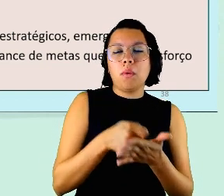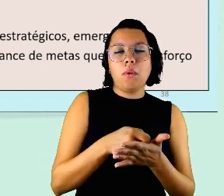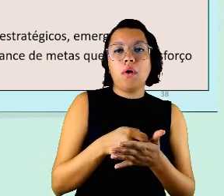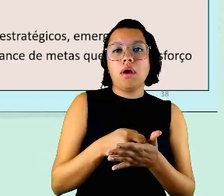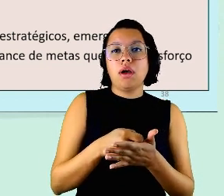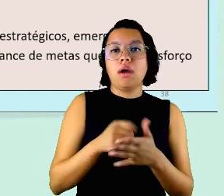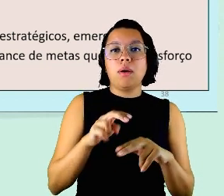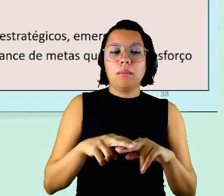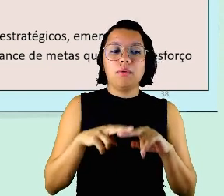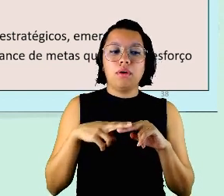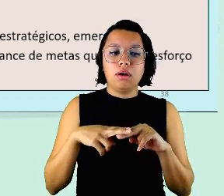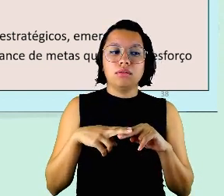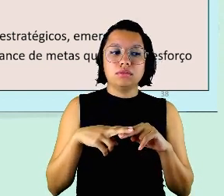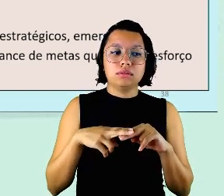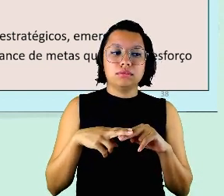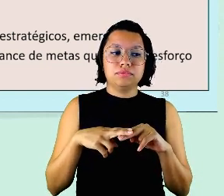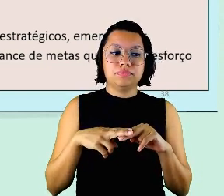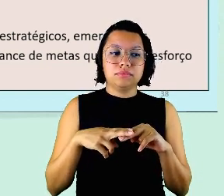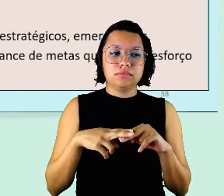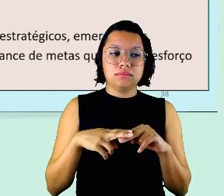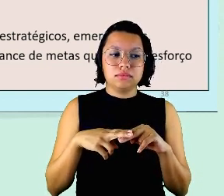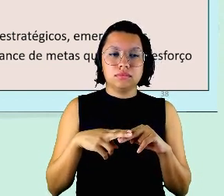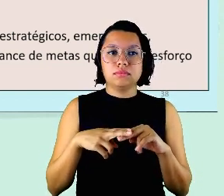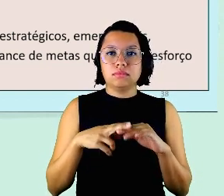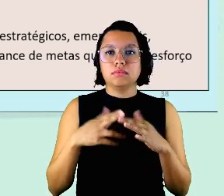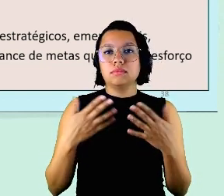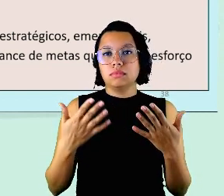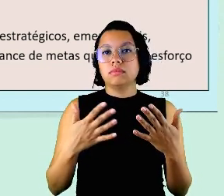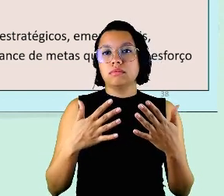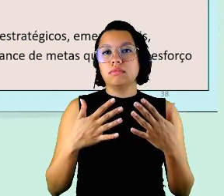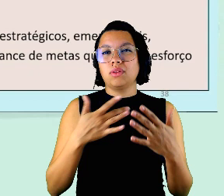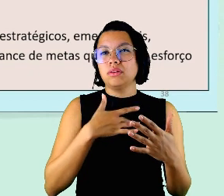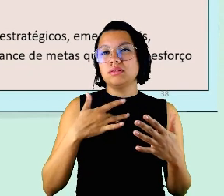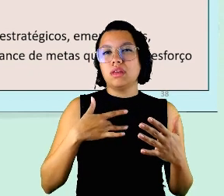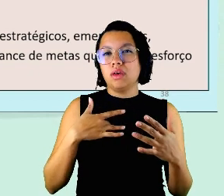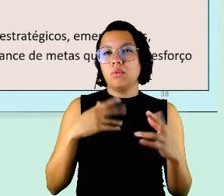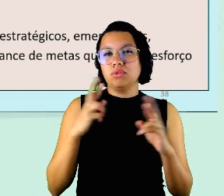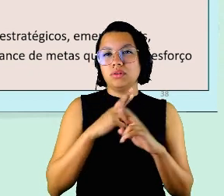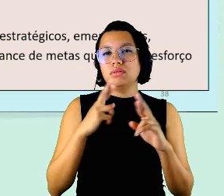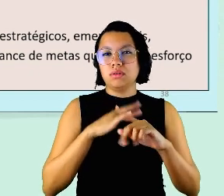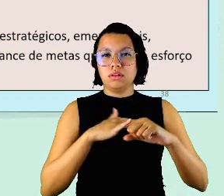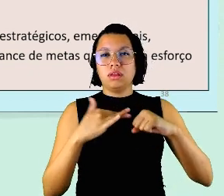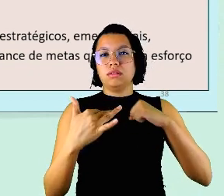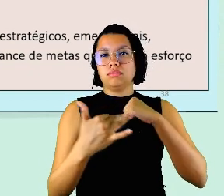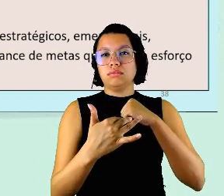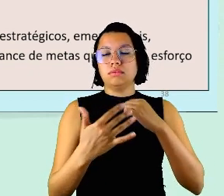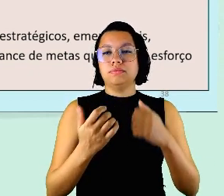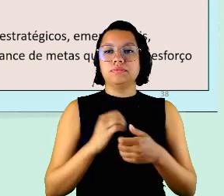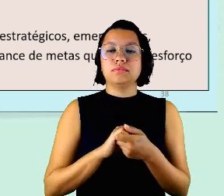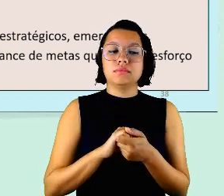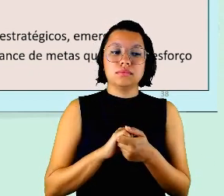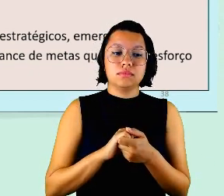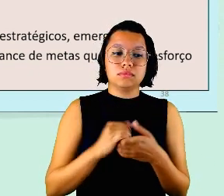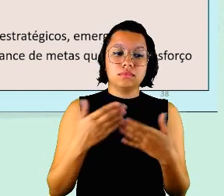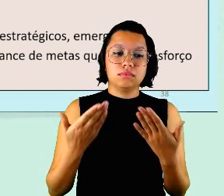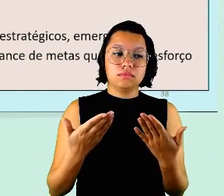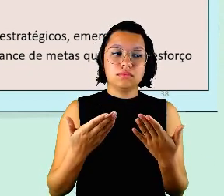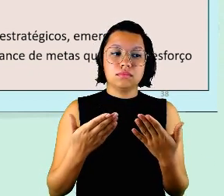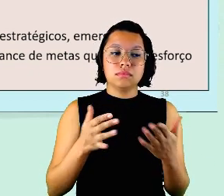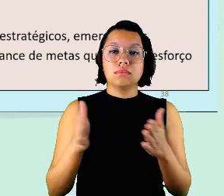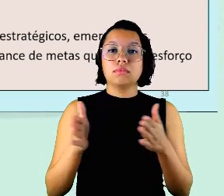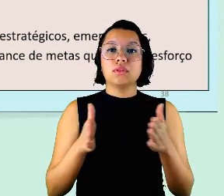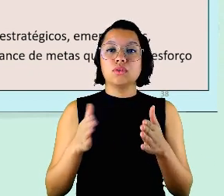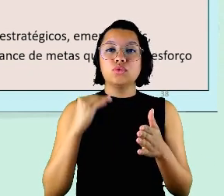devida devido às medidas sanitárias devido às medidas sanitárias tomadas então a duração da